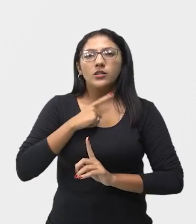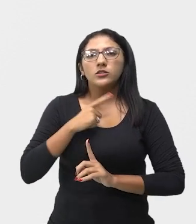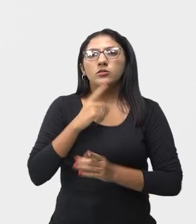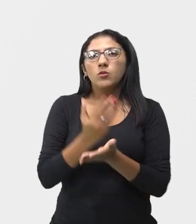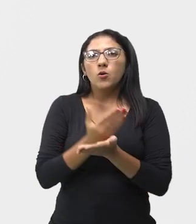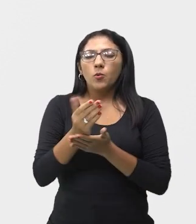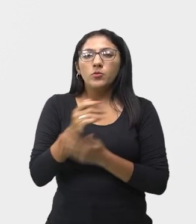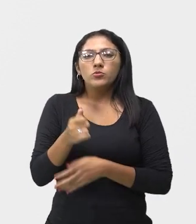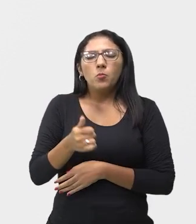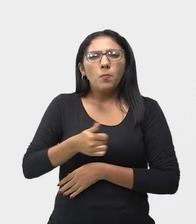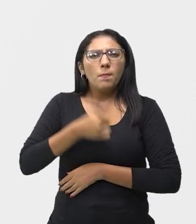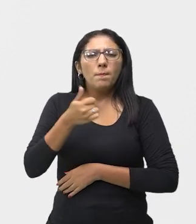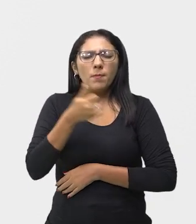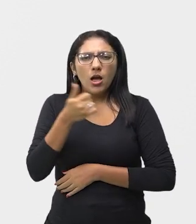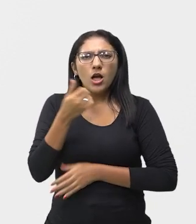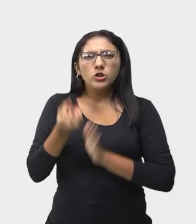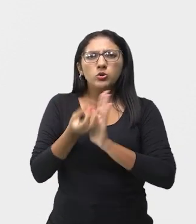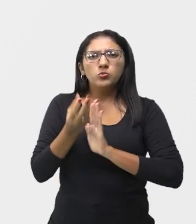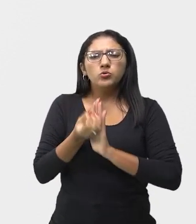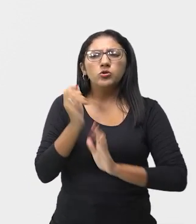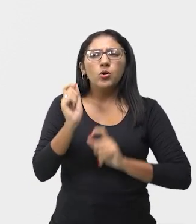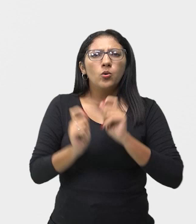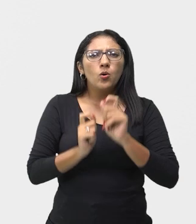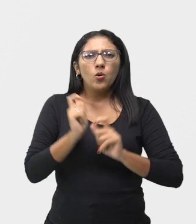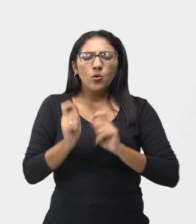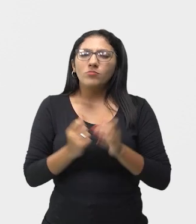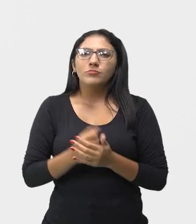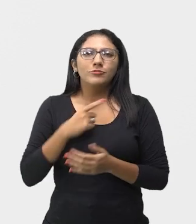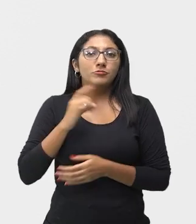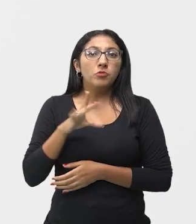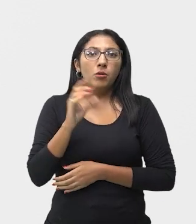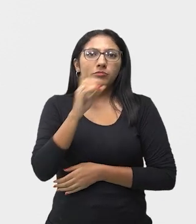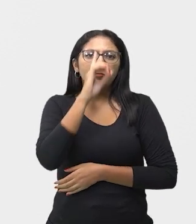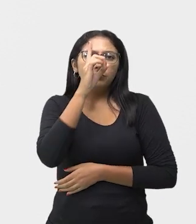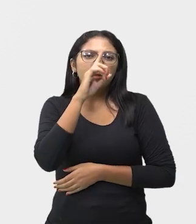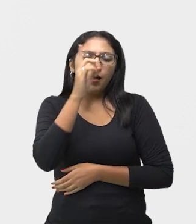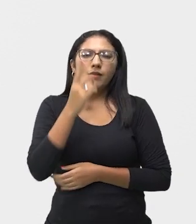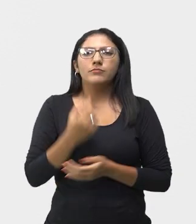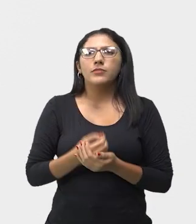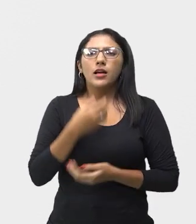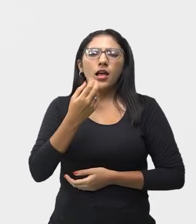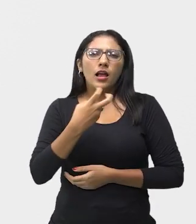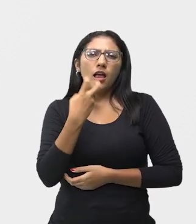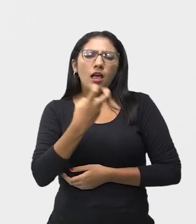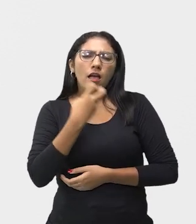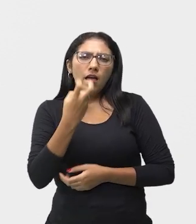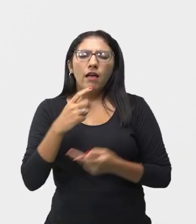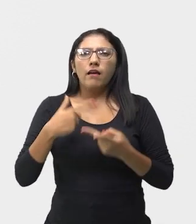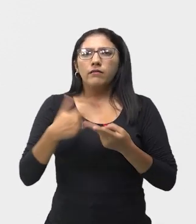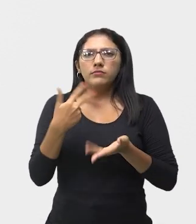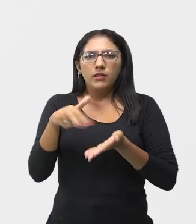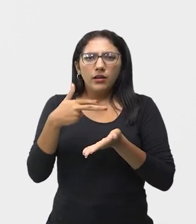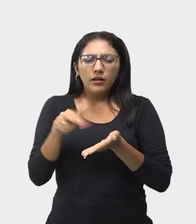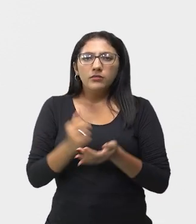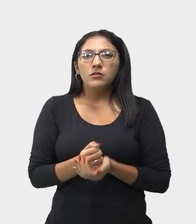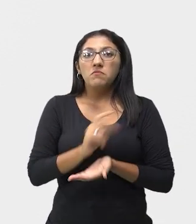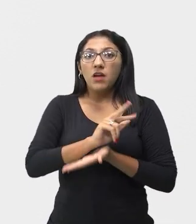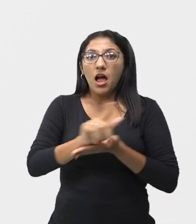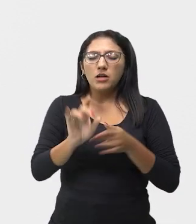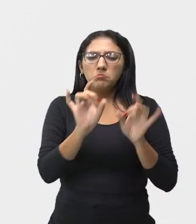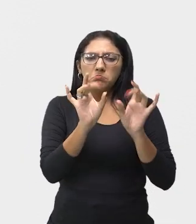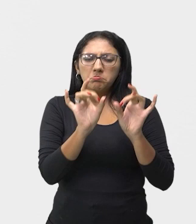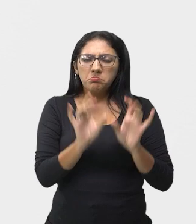uma de suas origens na improvisação. O canto, a dança e os rituais primitivos